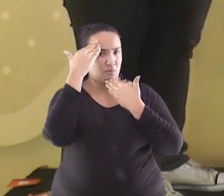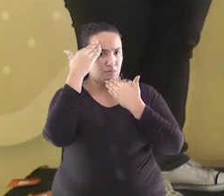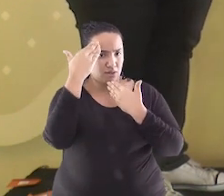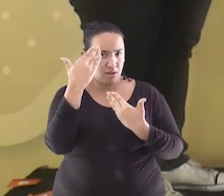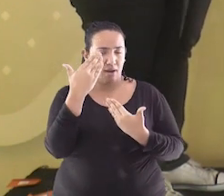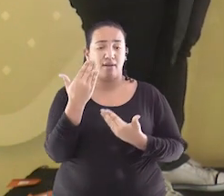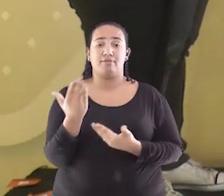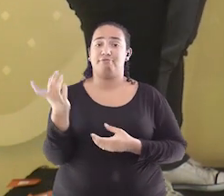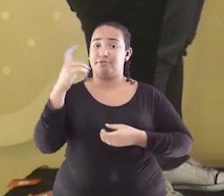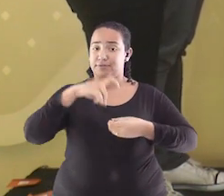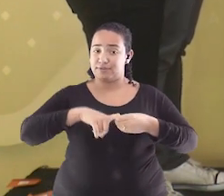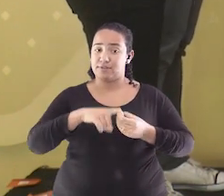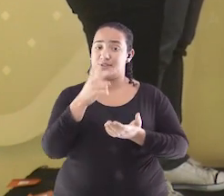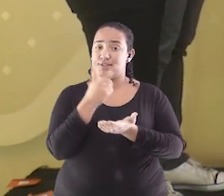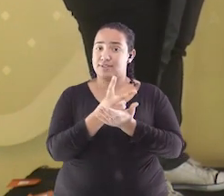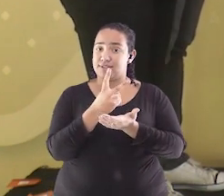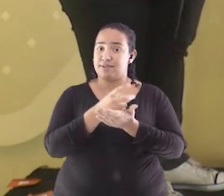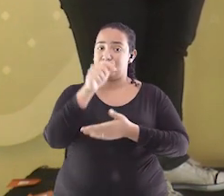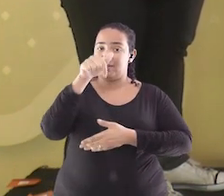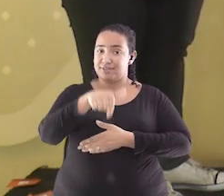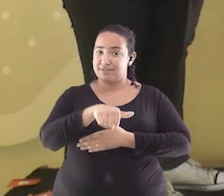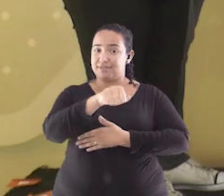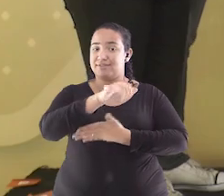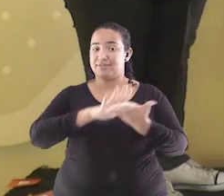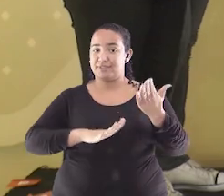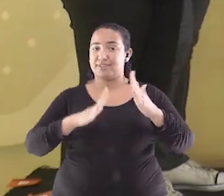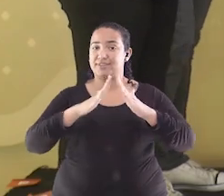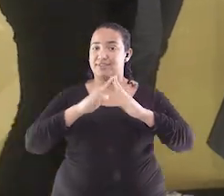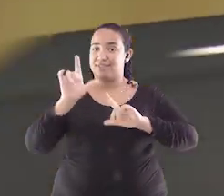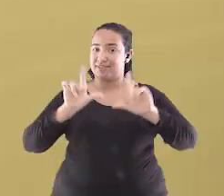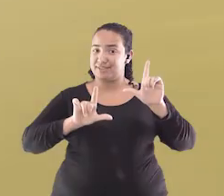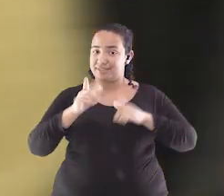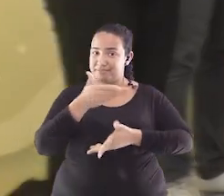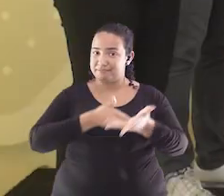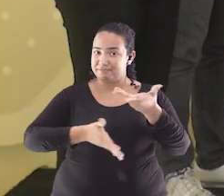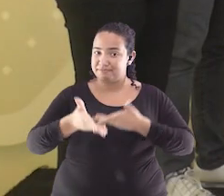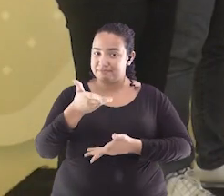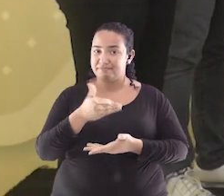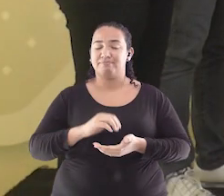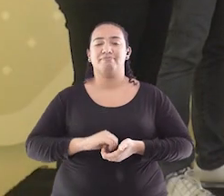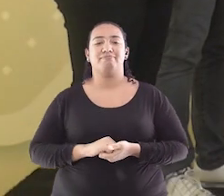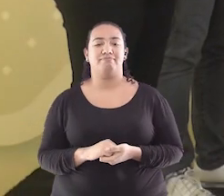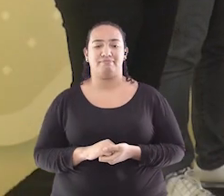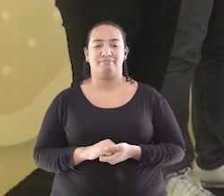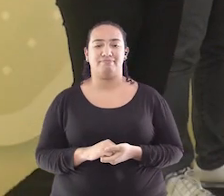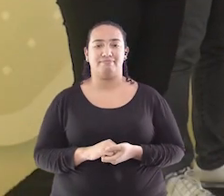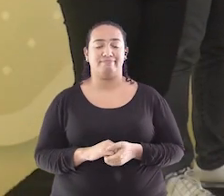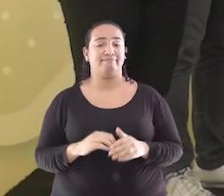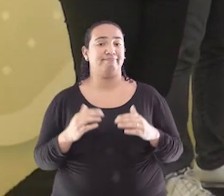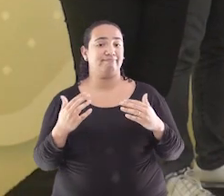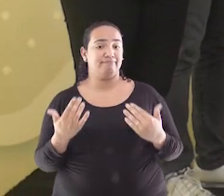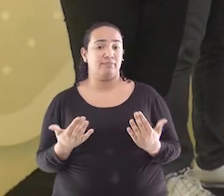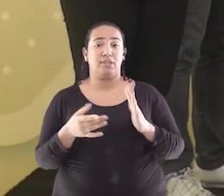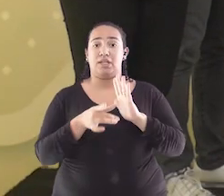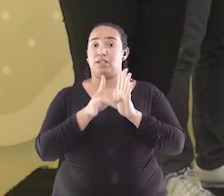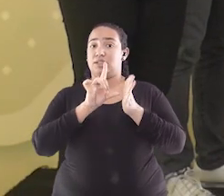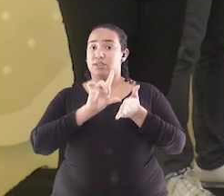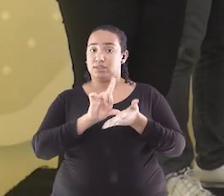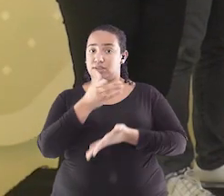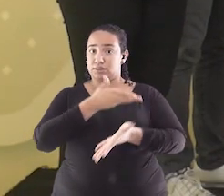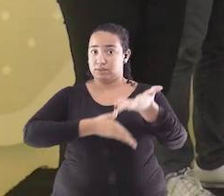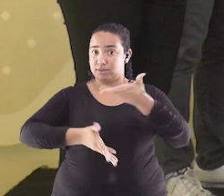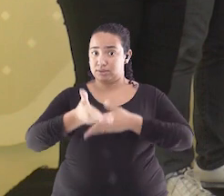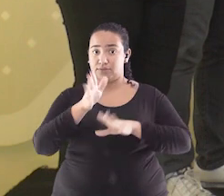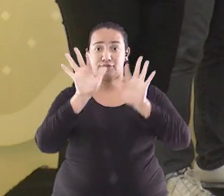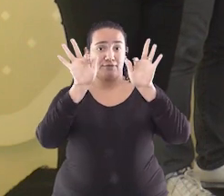volte sempre aqui, participando conosco nas interações de férias E antes de terminar a nossa interação de hoje Quero